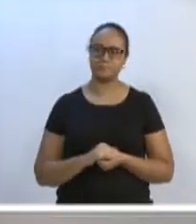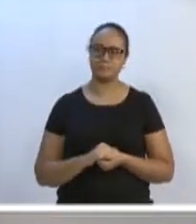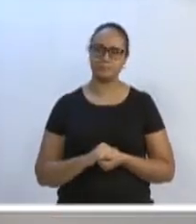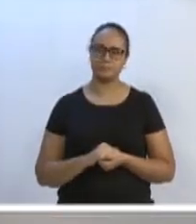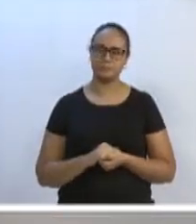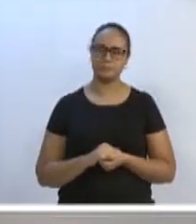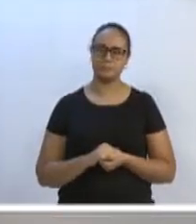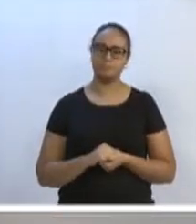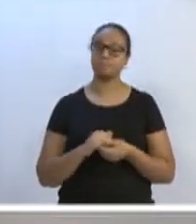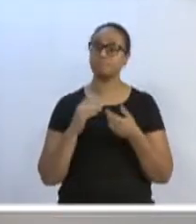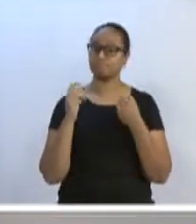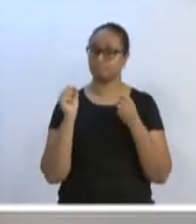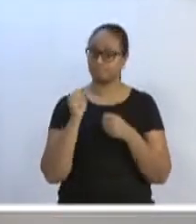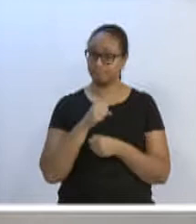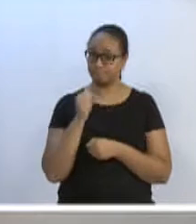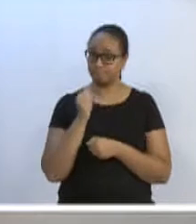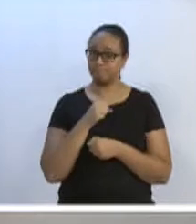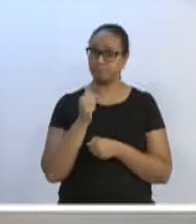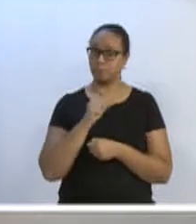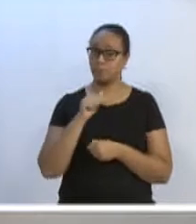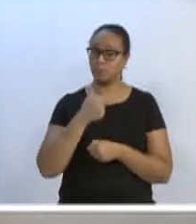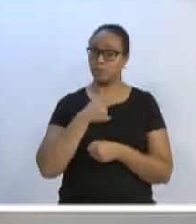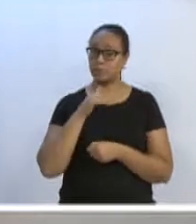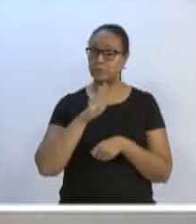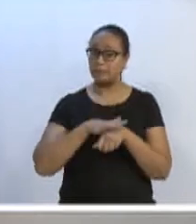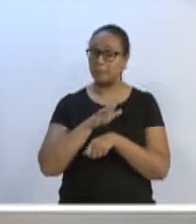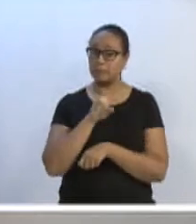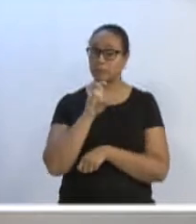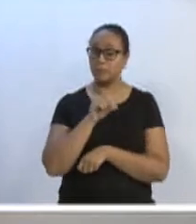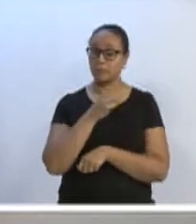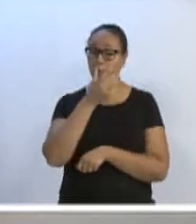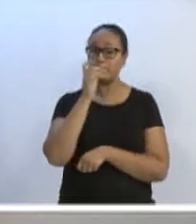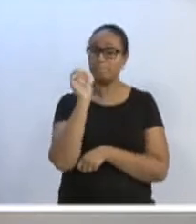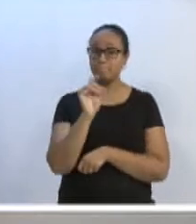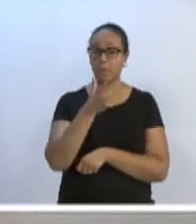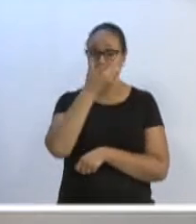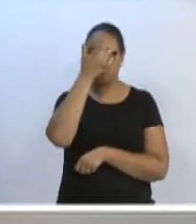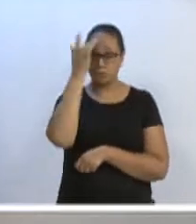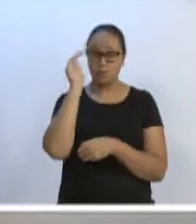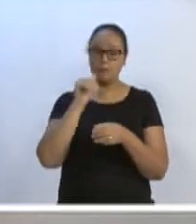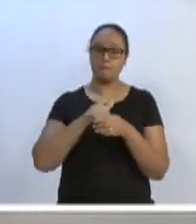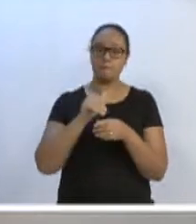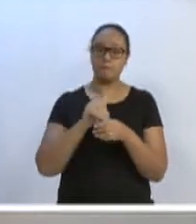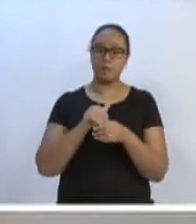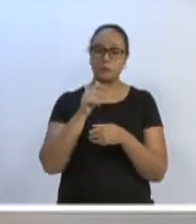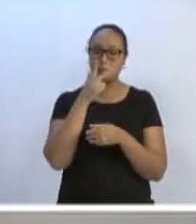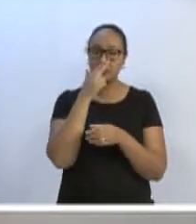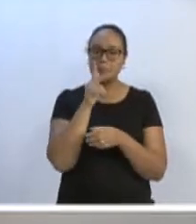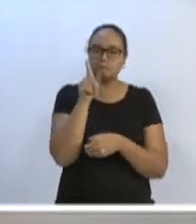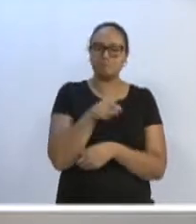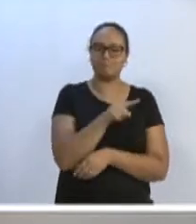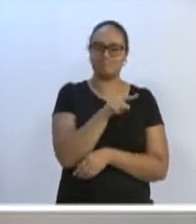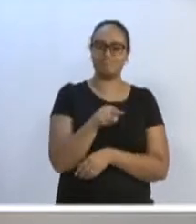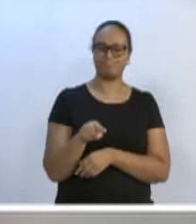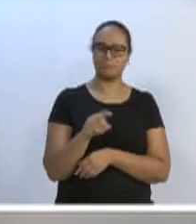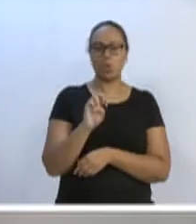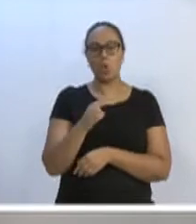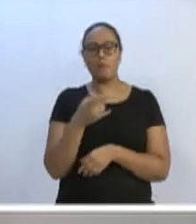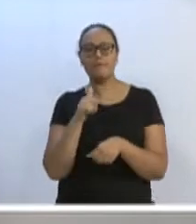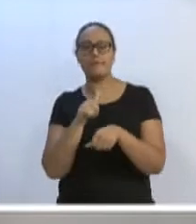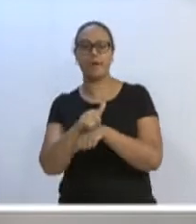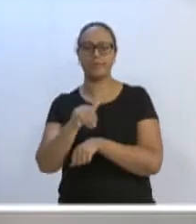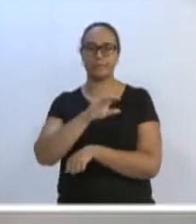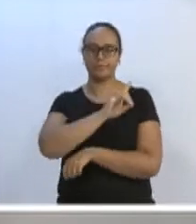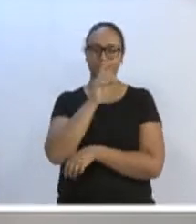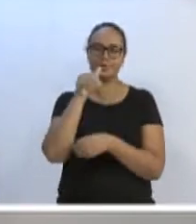nós tivemos mais de 50 mil votos, mais de 50 mil pessoas que votaram brancos, nulos, ou não compareceram no dia